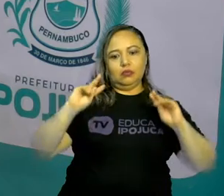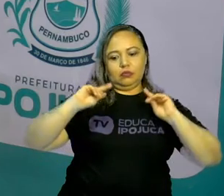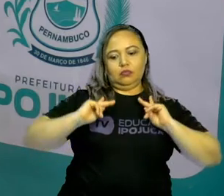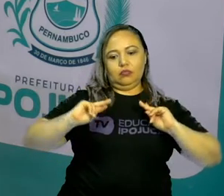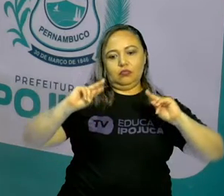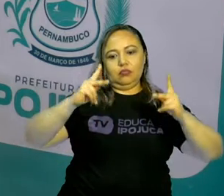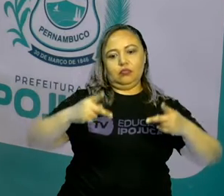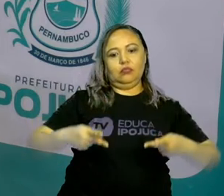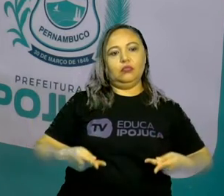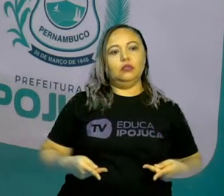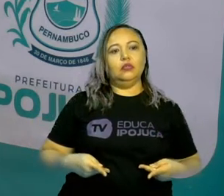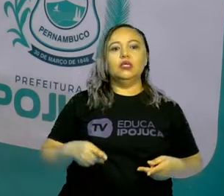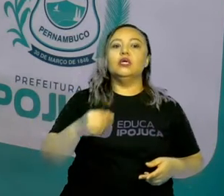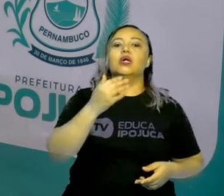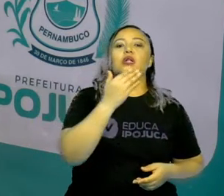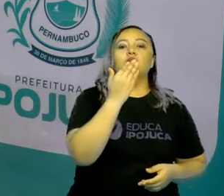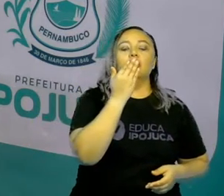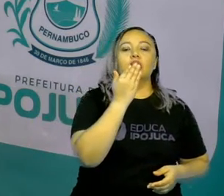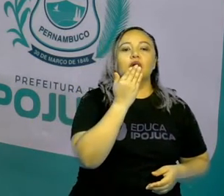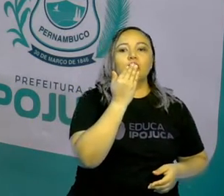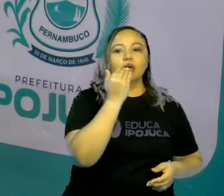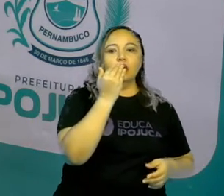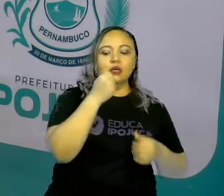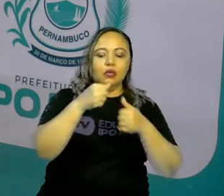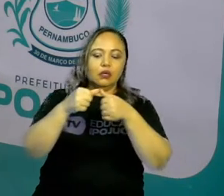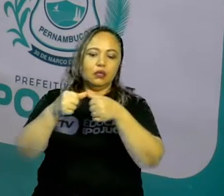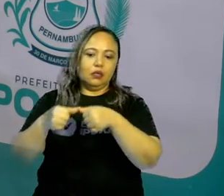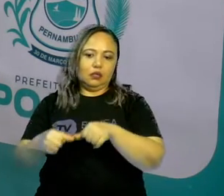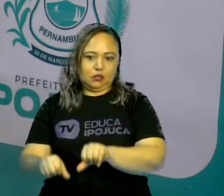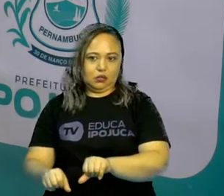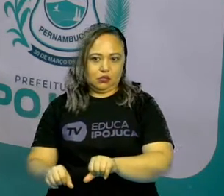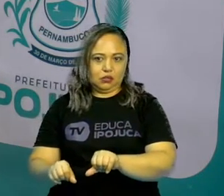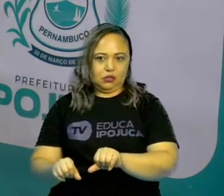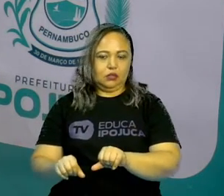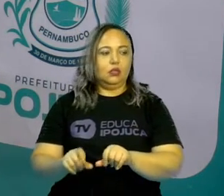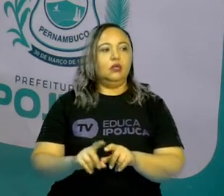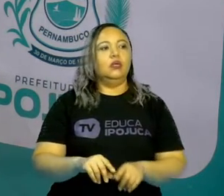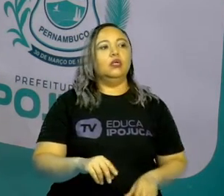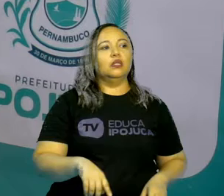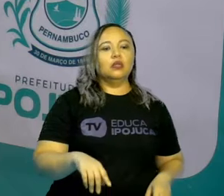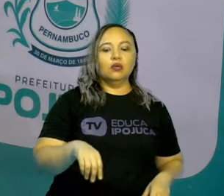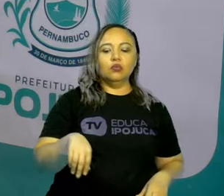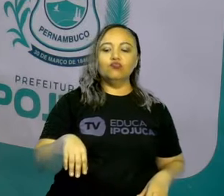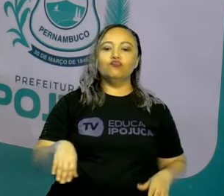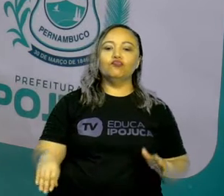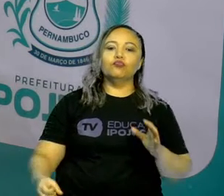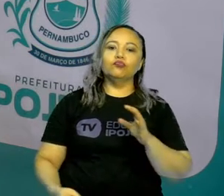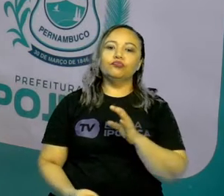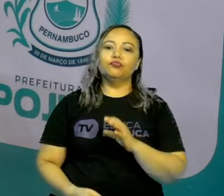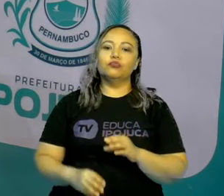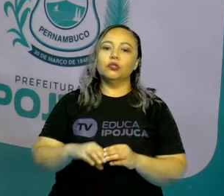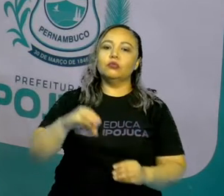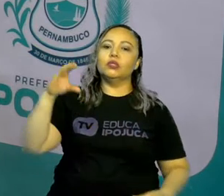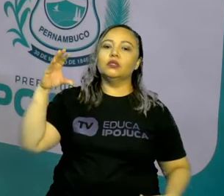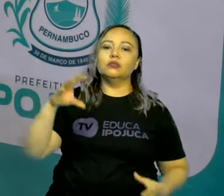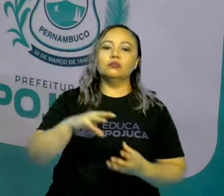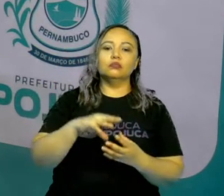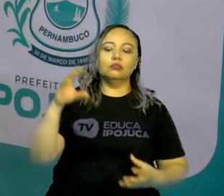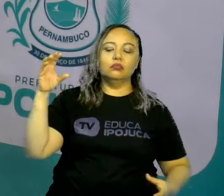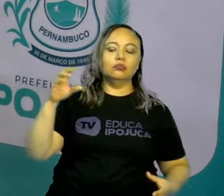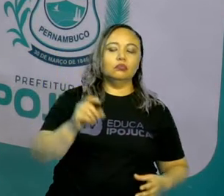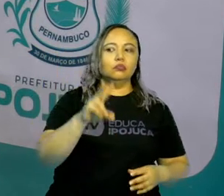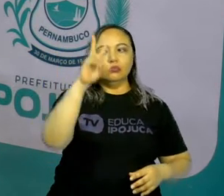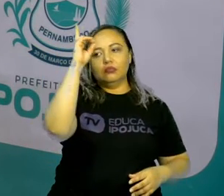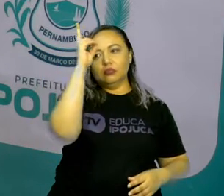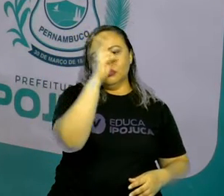alimento lá em cima, quem aparece? Os insetos. E ele tira e ele deixa, ou seja, ele contamina